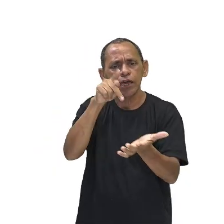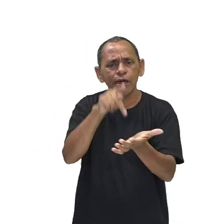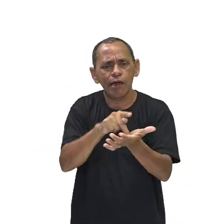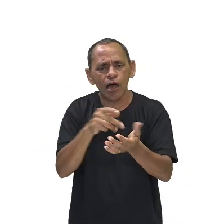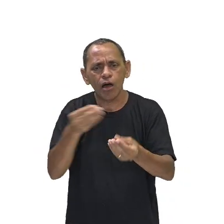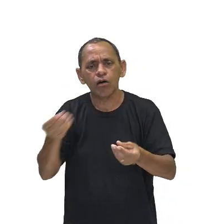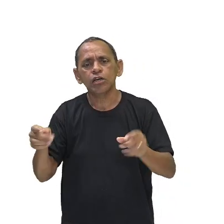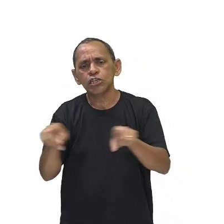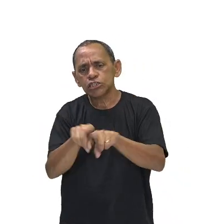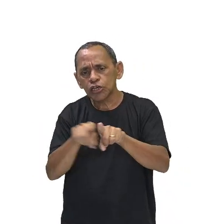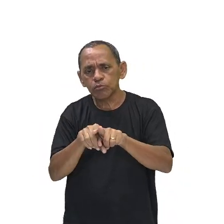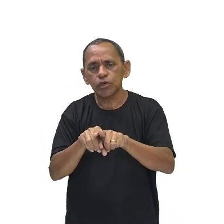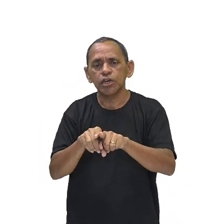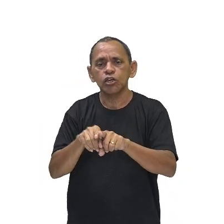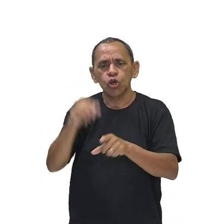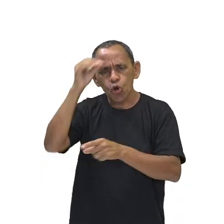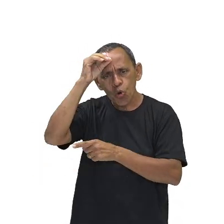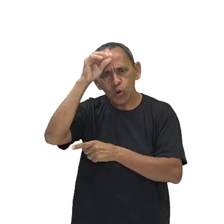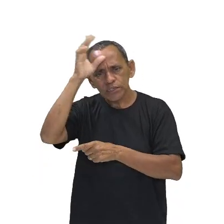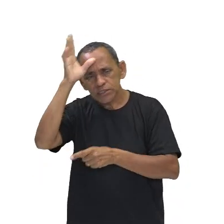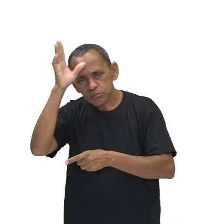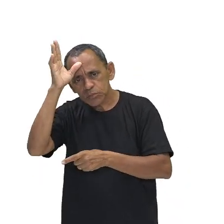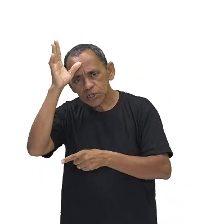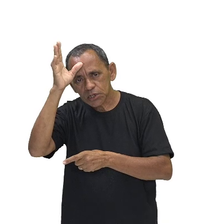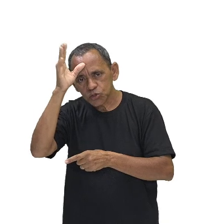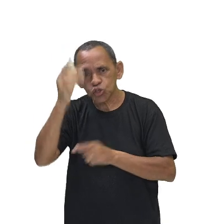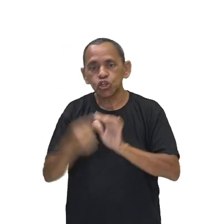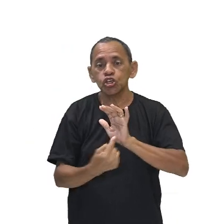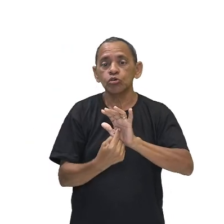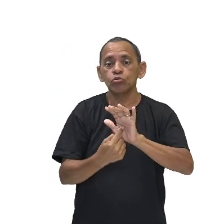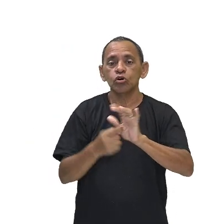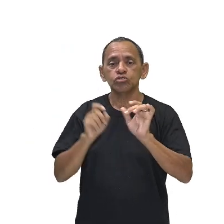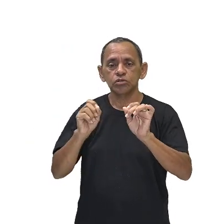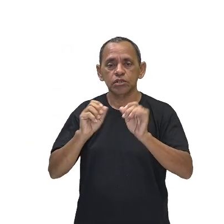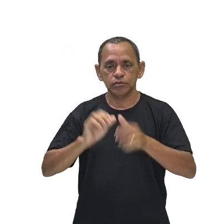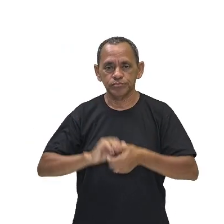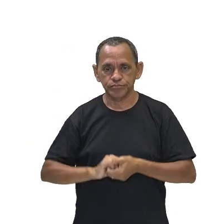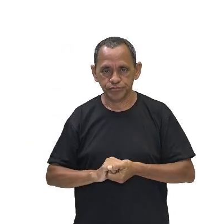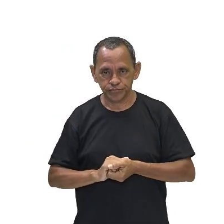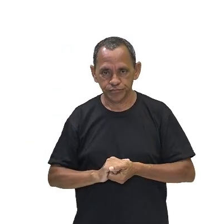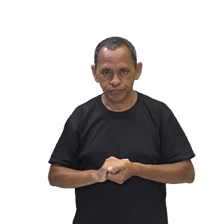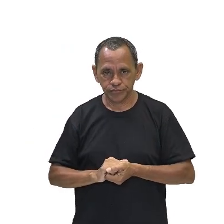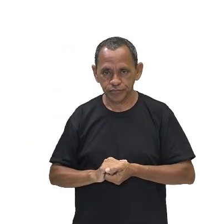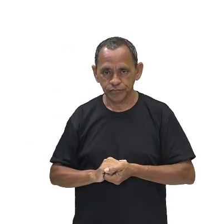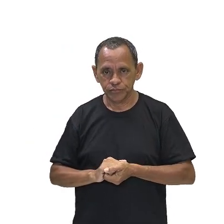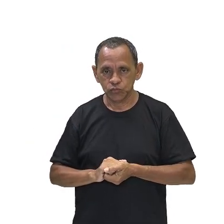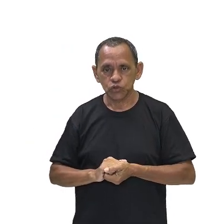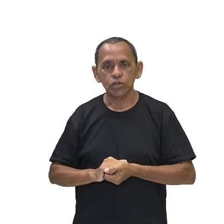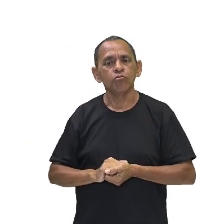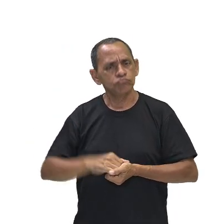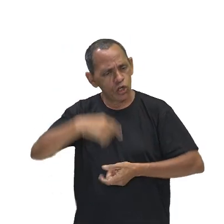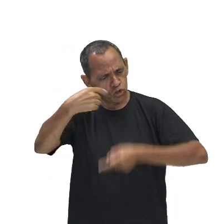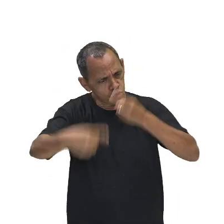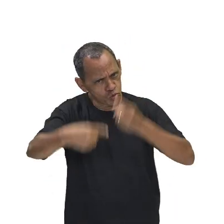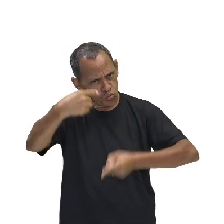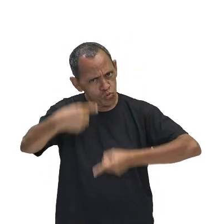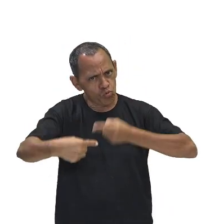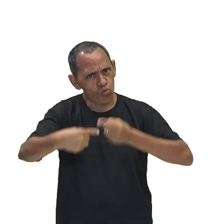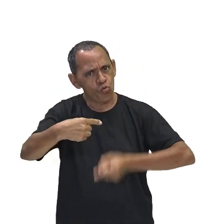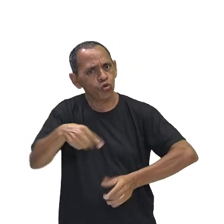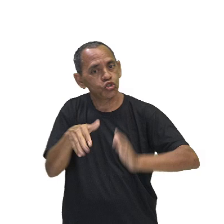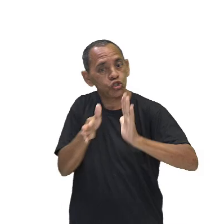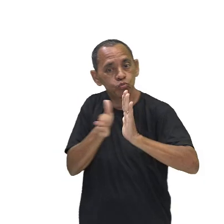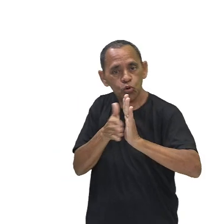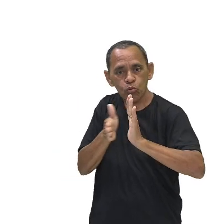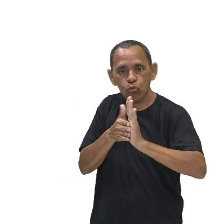que se dá, ele vai então discutir, debater com eles. Então ele vai